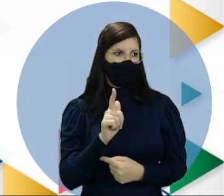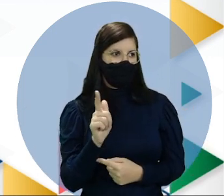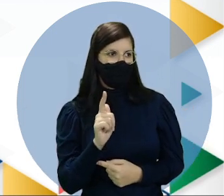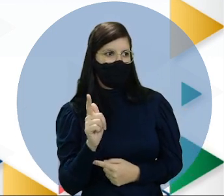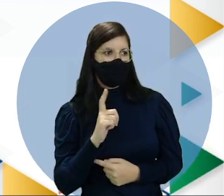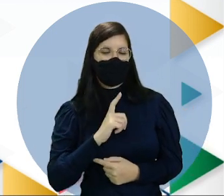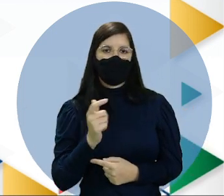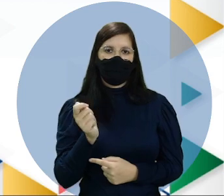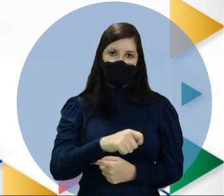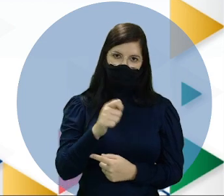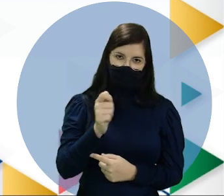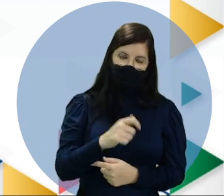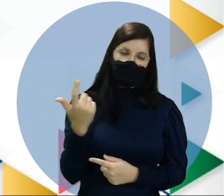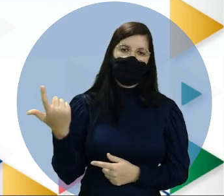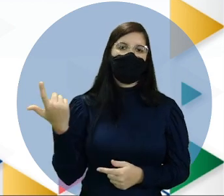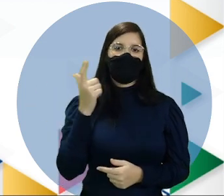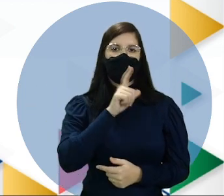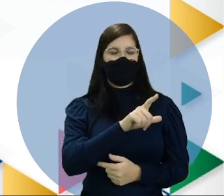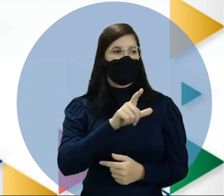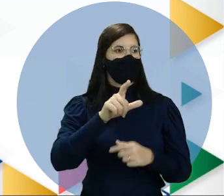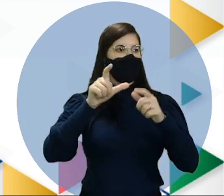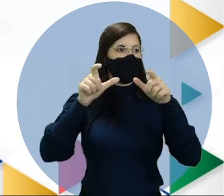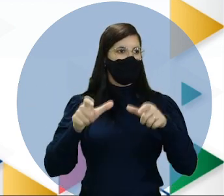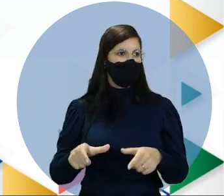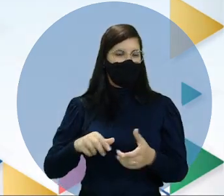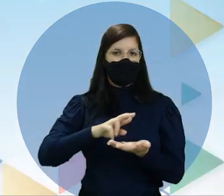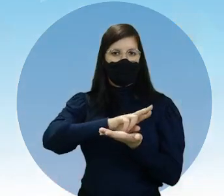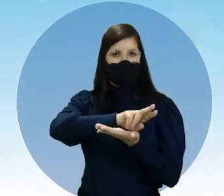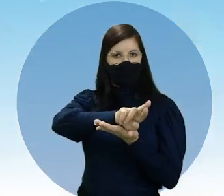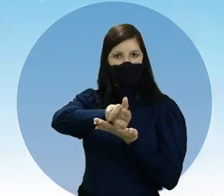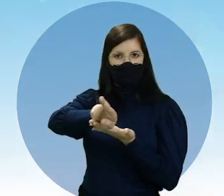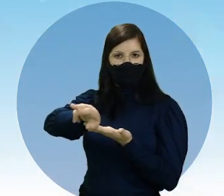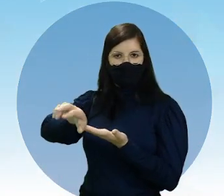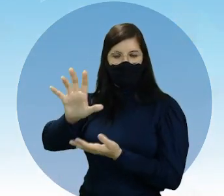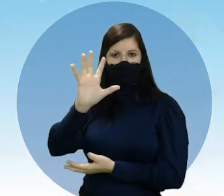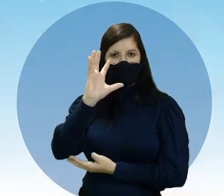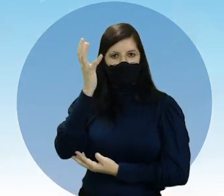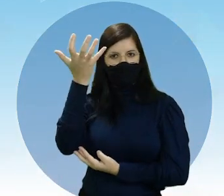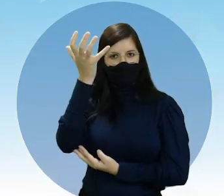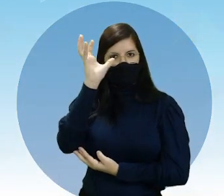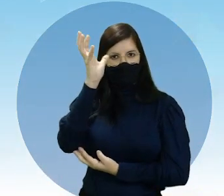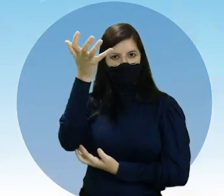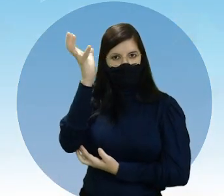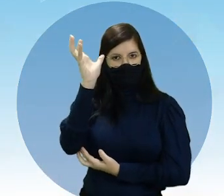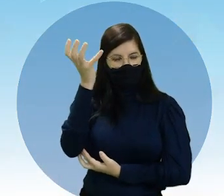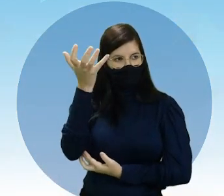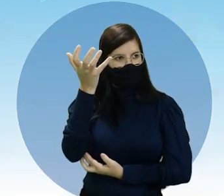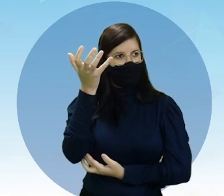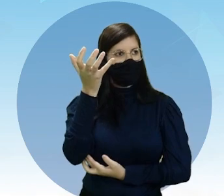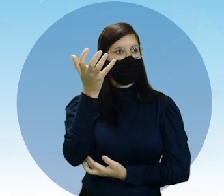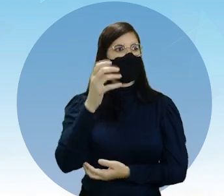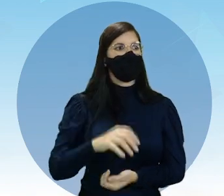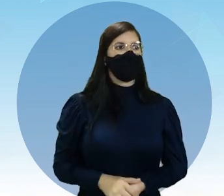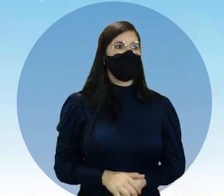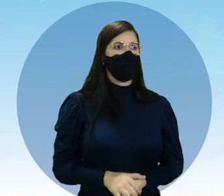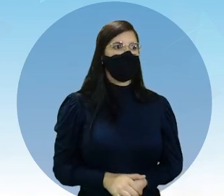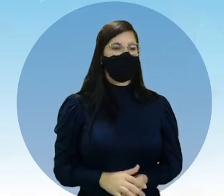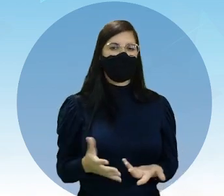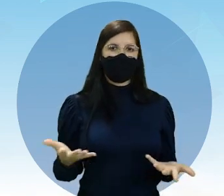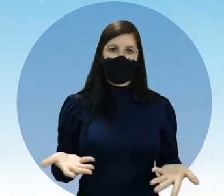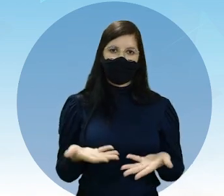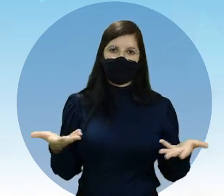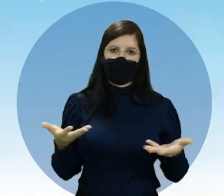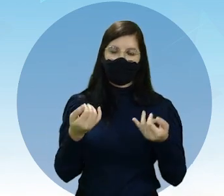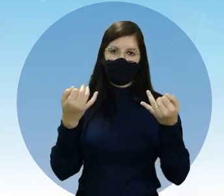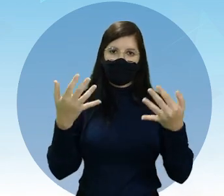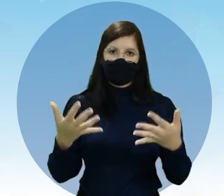vai permitir que o continente possua distintas variações climáticas. Bom, agora